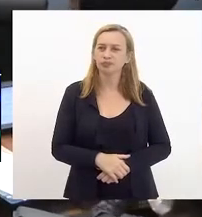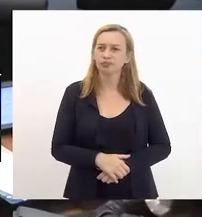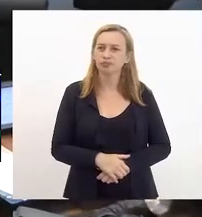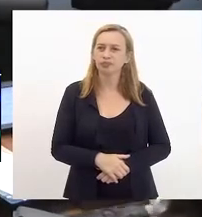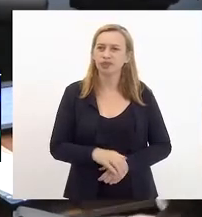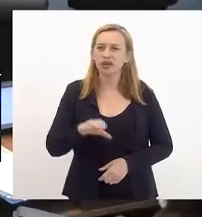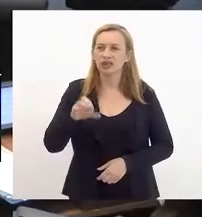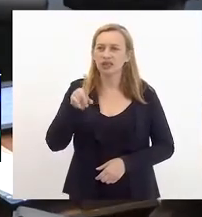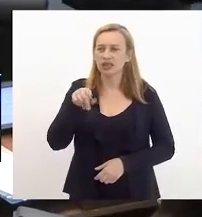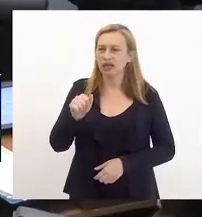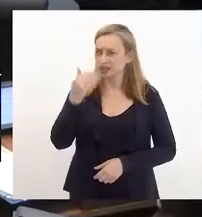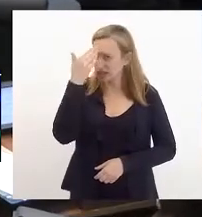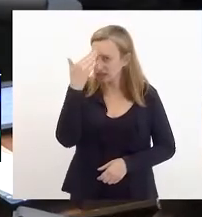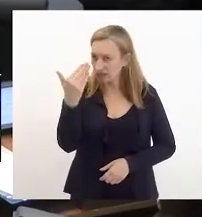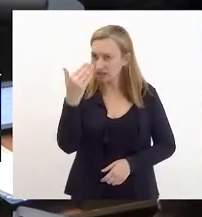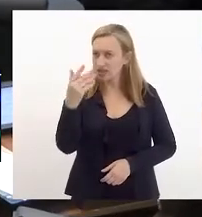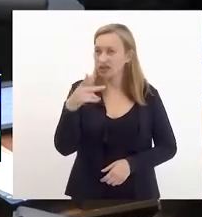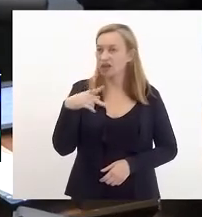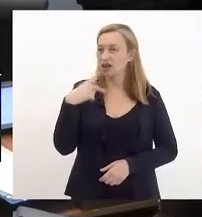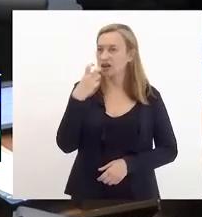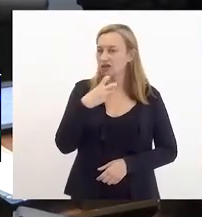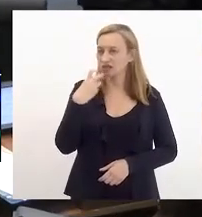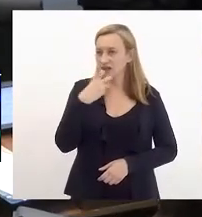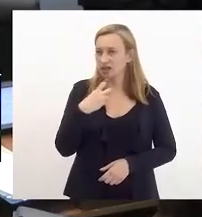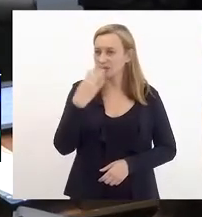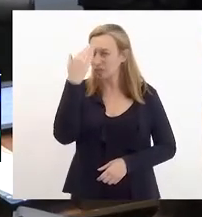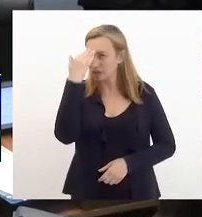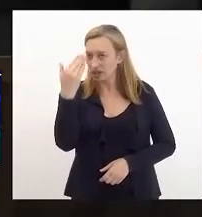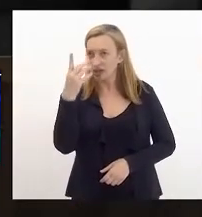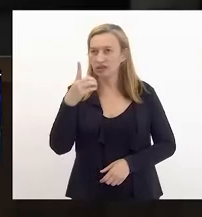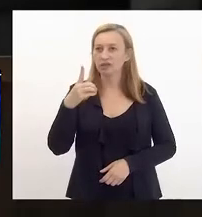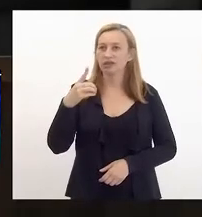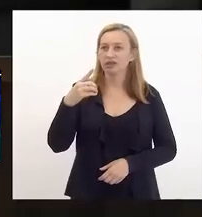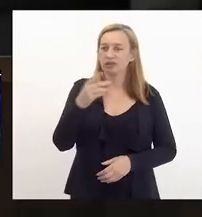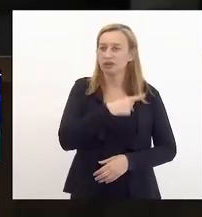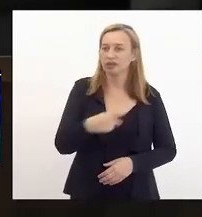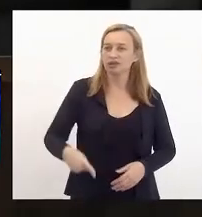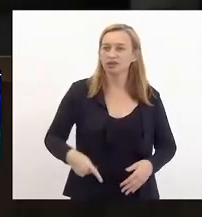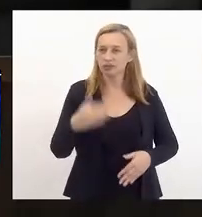Célia está agradecendo. Eu li os lábios aqui. Obrigado, presidente. Obrigado, deputado Márcio.